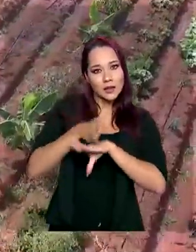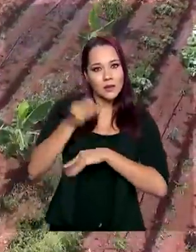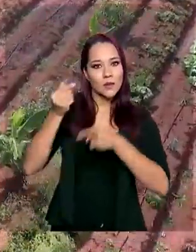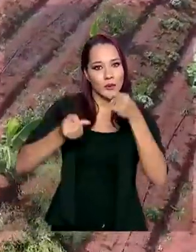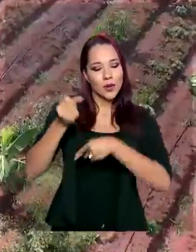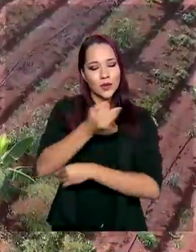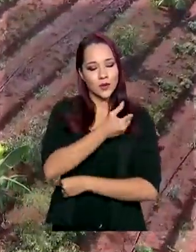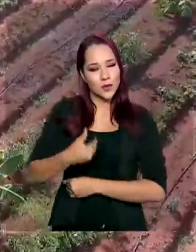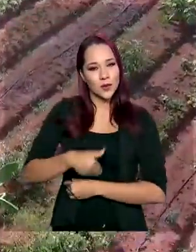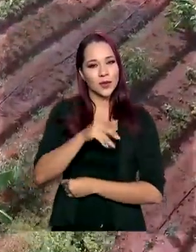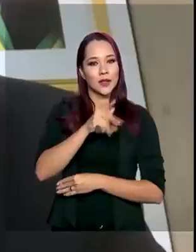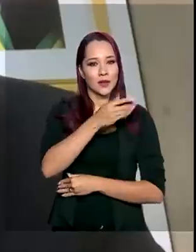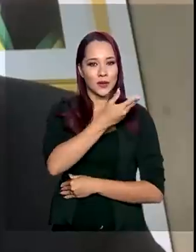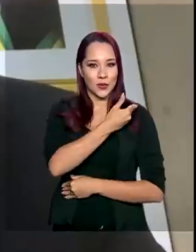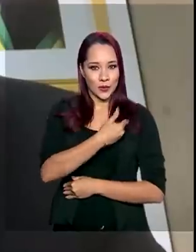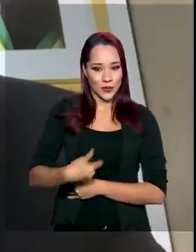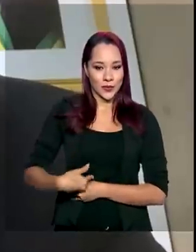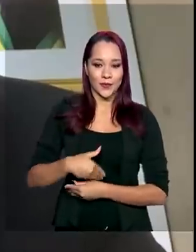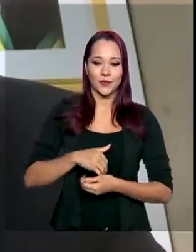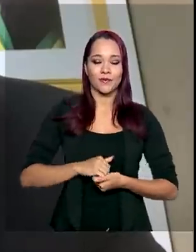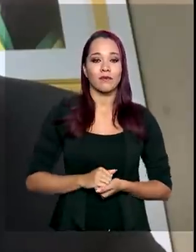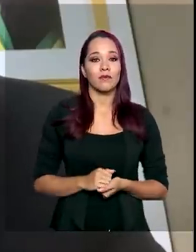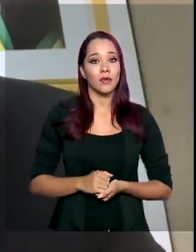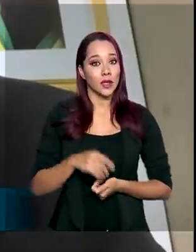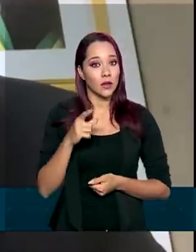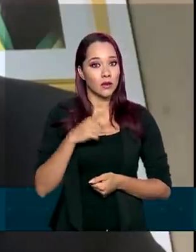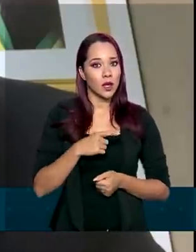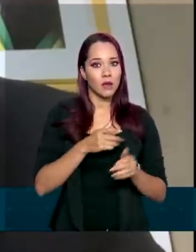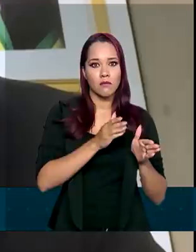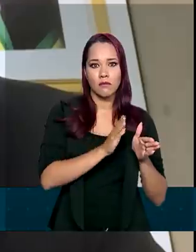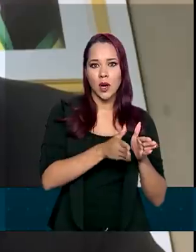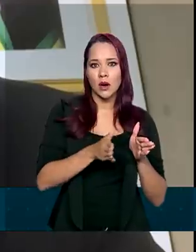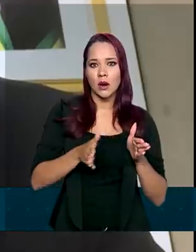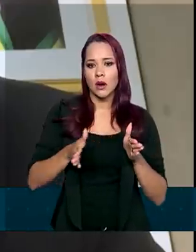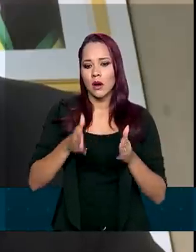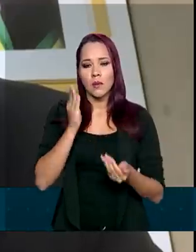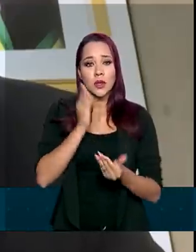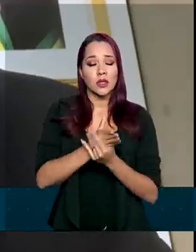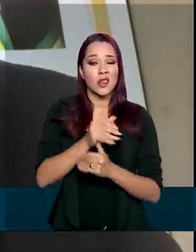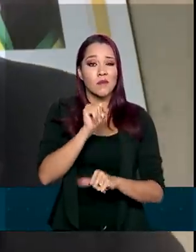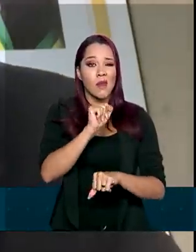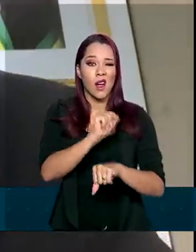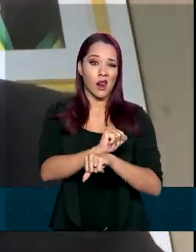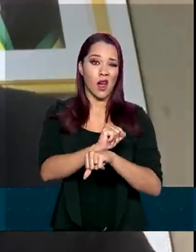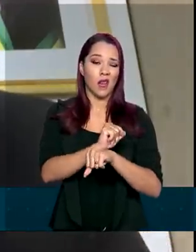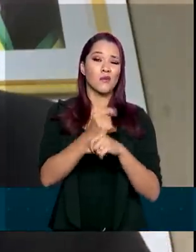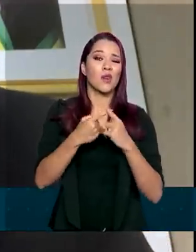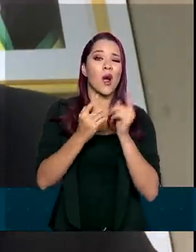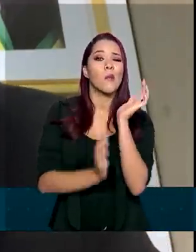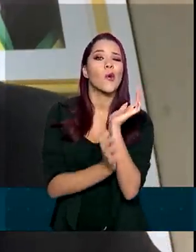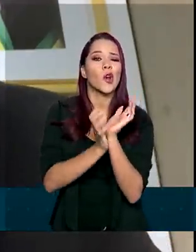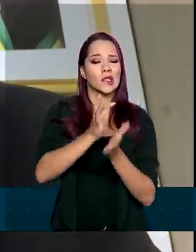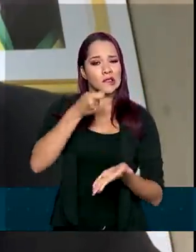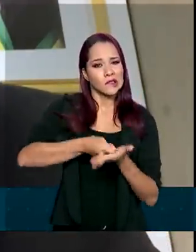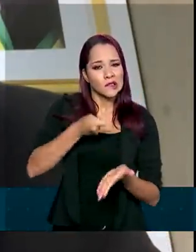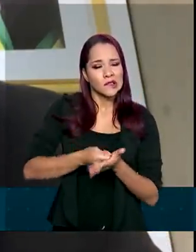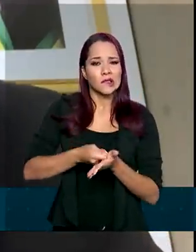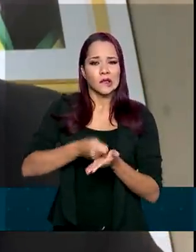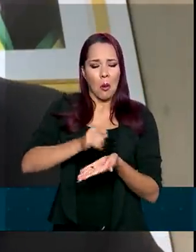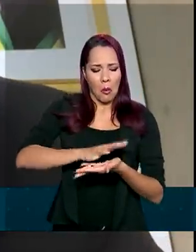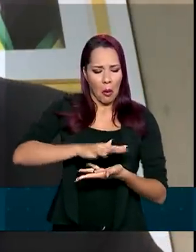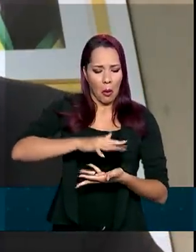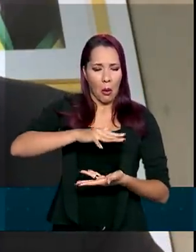públicas do governo. Nós temos processos que estão parados, atolados em burocracias e em pilhas de papel